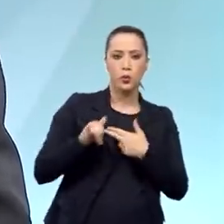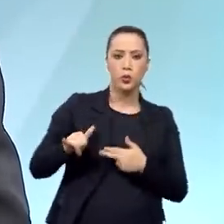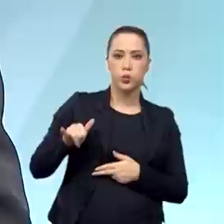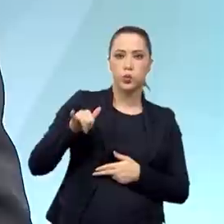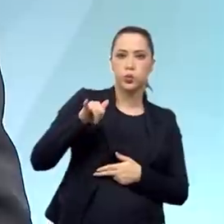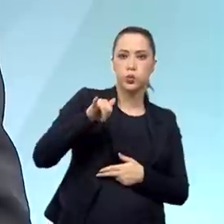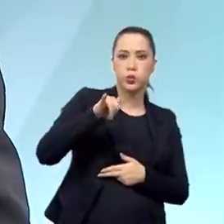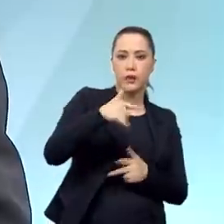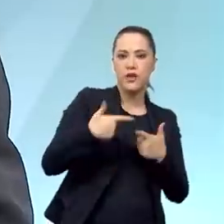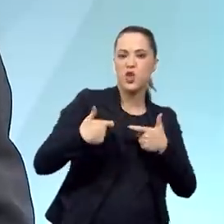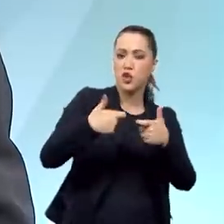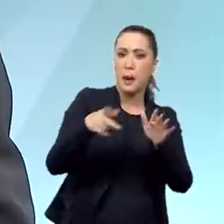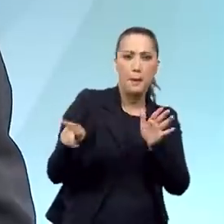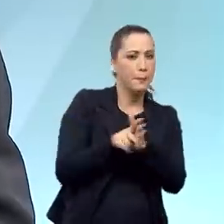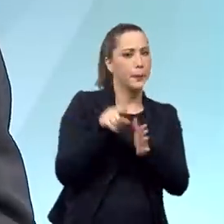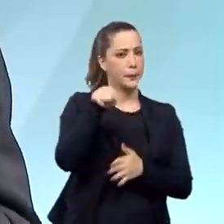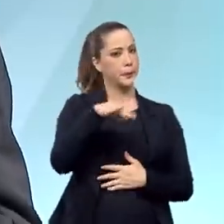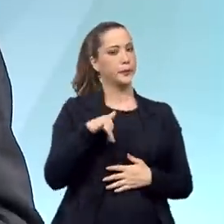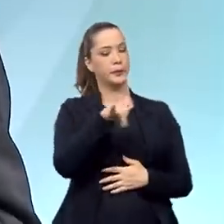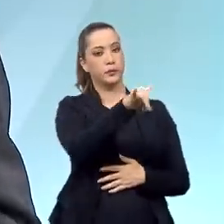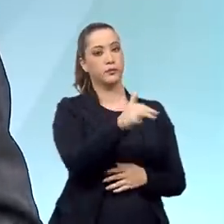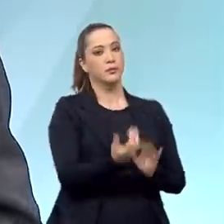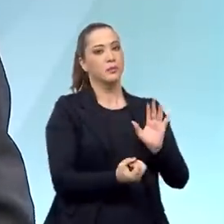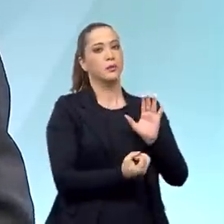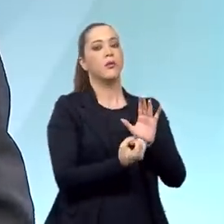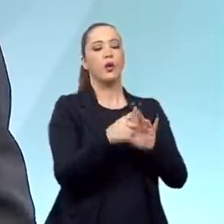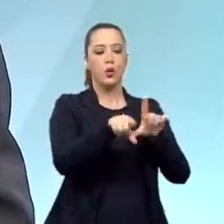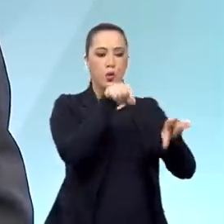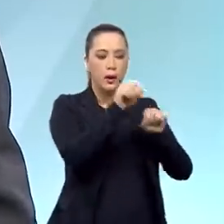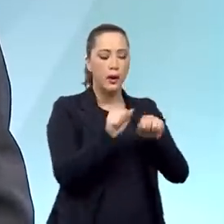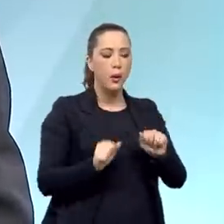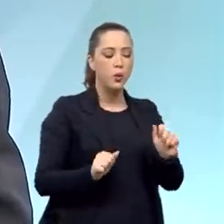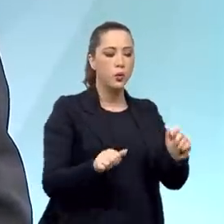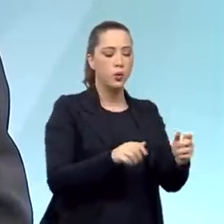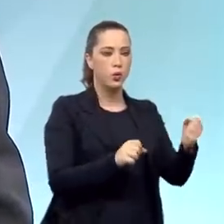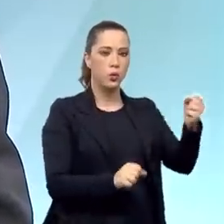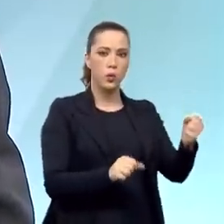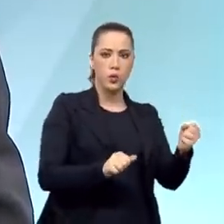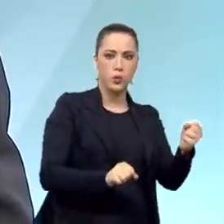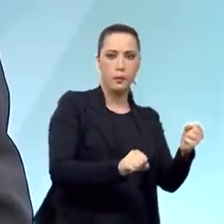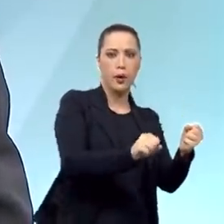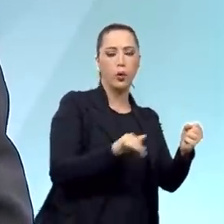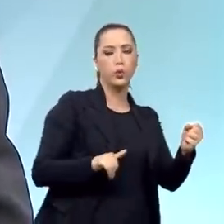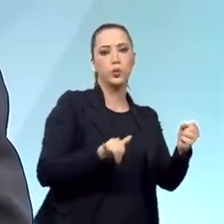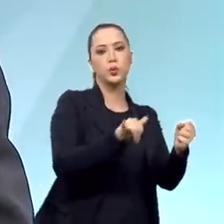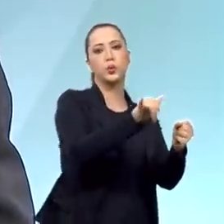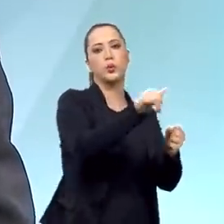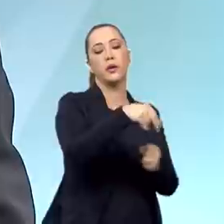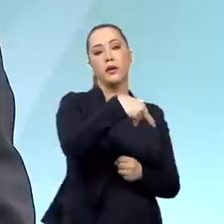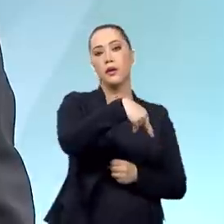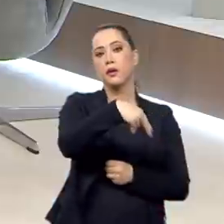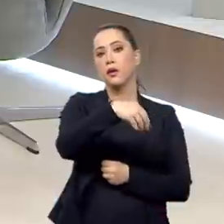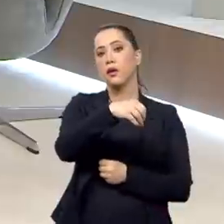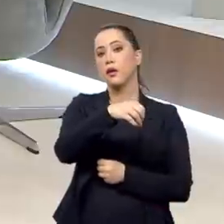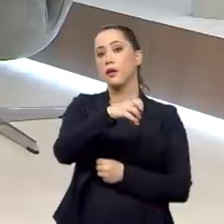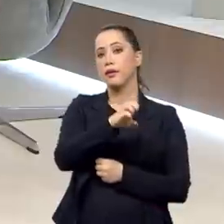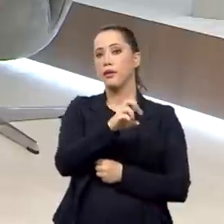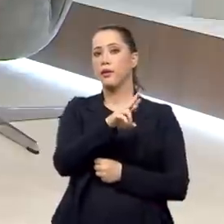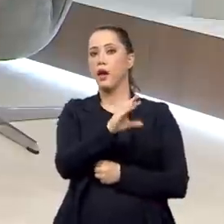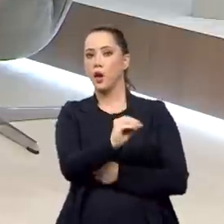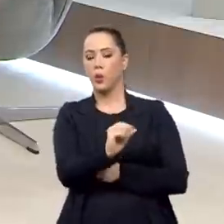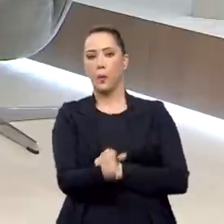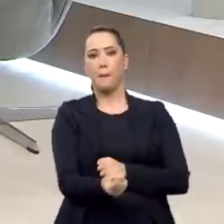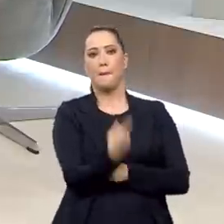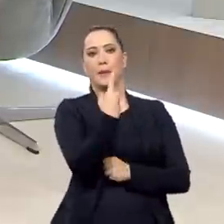E tão logo ele foi criado, os pilotos foram selecionados, Nero Moura foi designado o primeiro comandante, eles